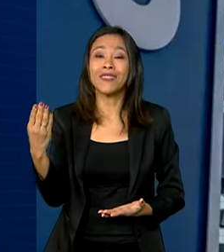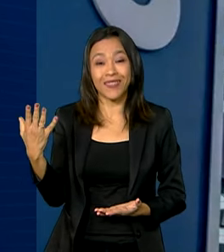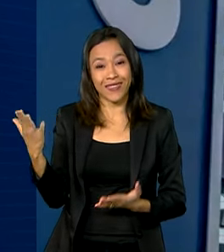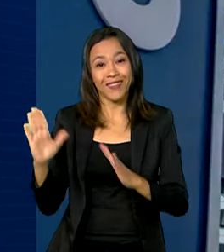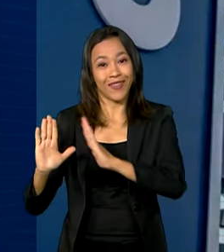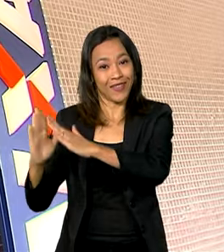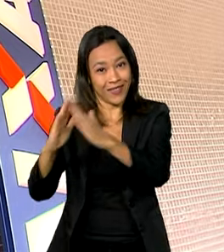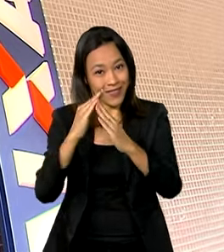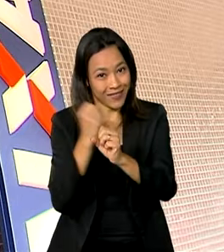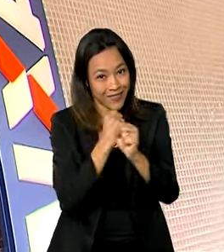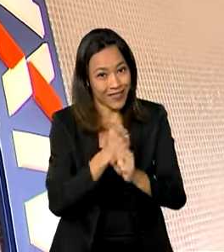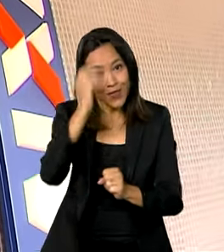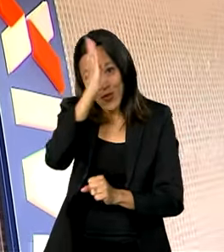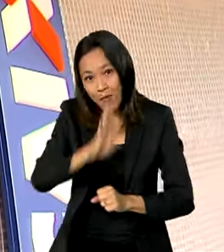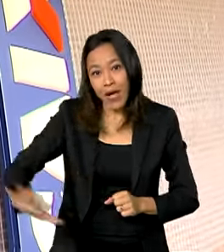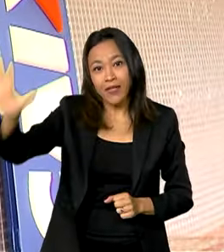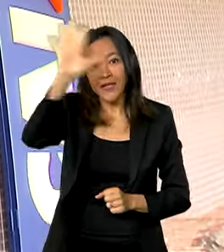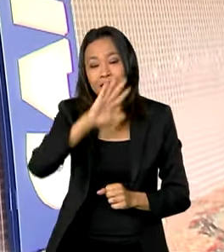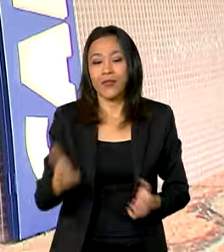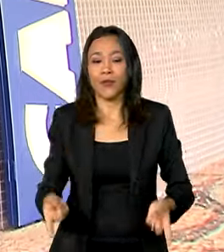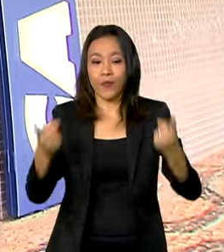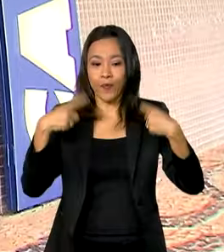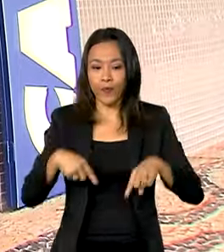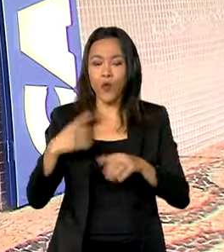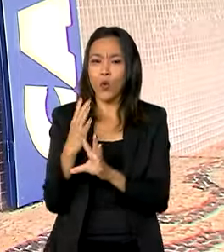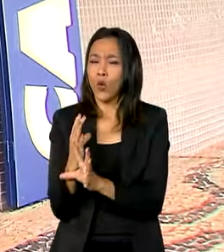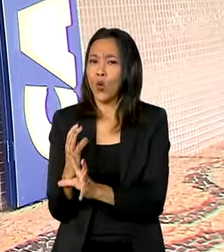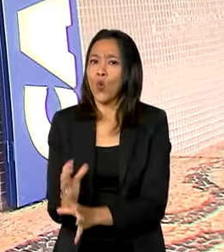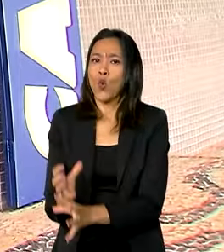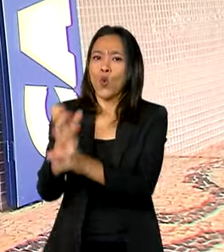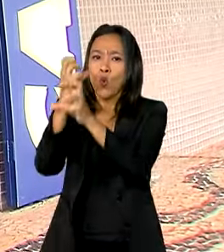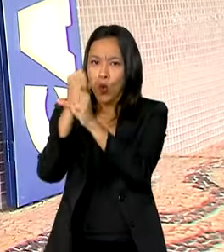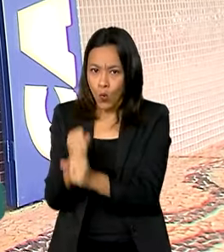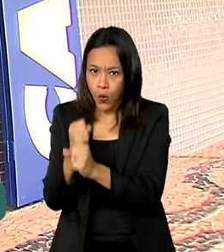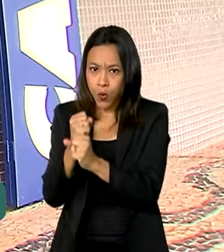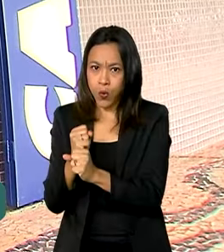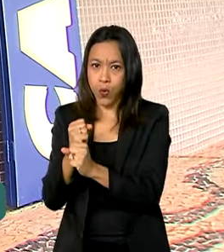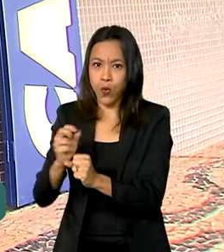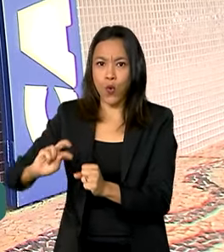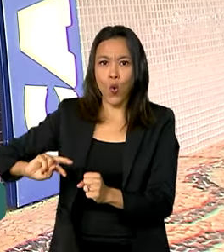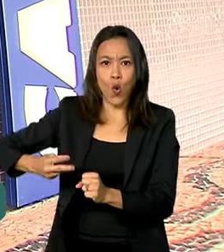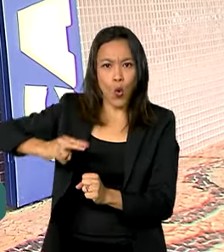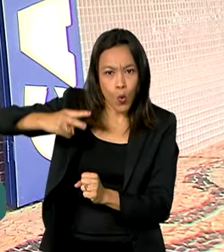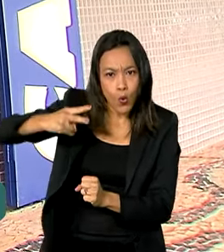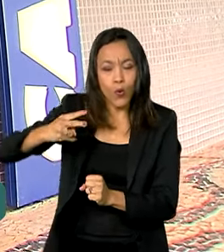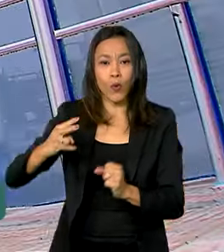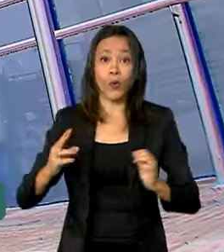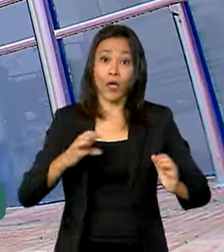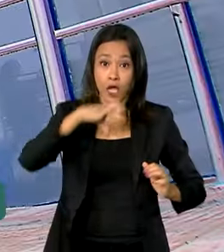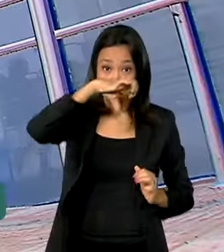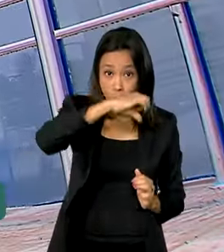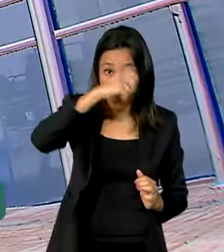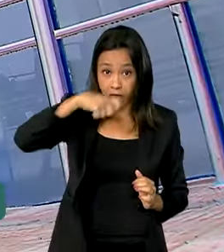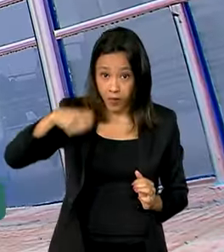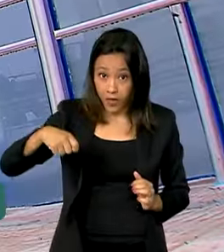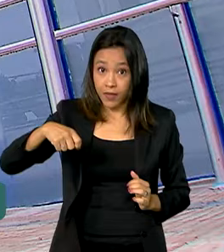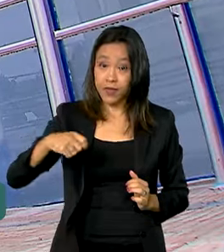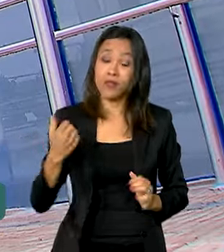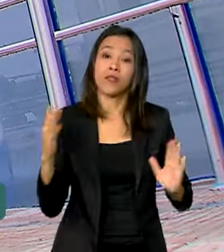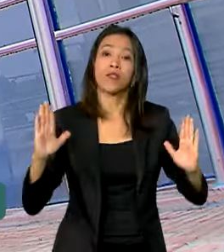todo o país. O lucro líquido da Caixa Econômica Federal, nos nove primeiros meses de